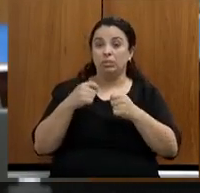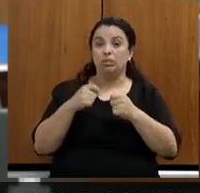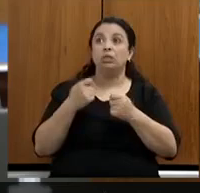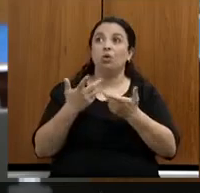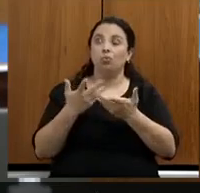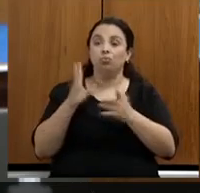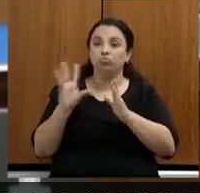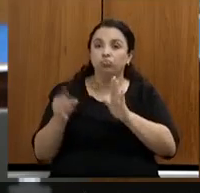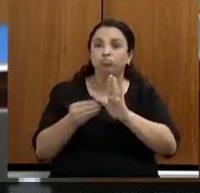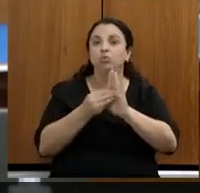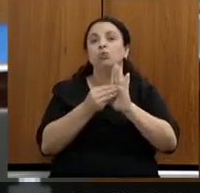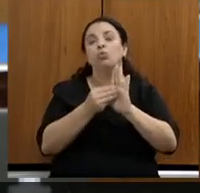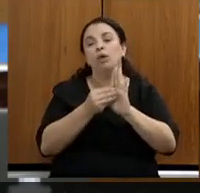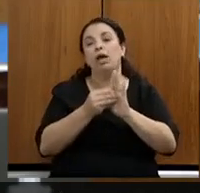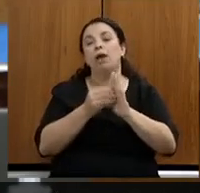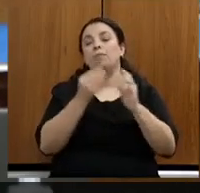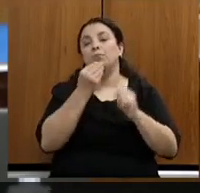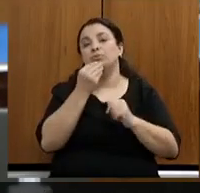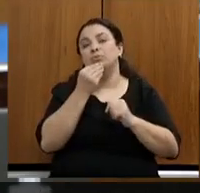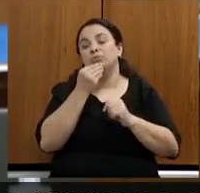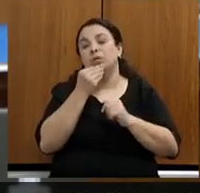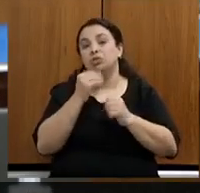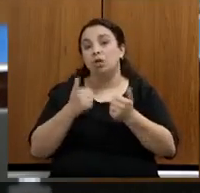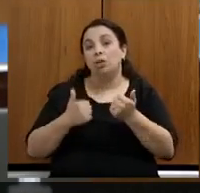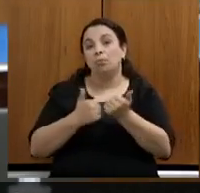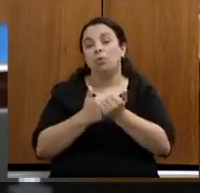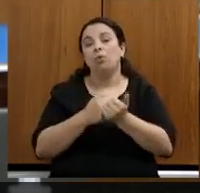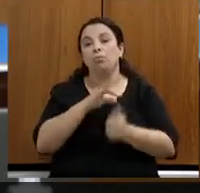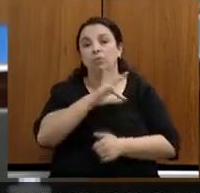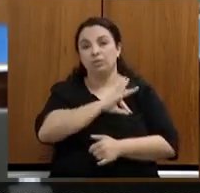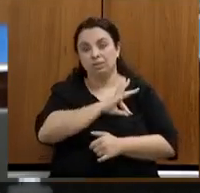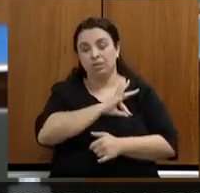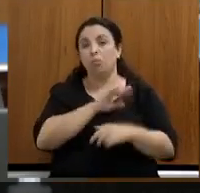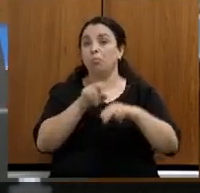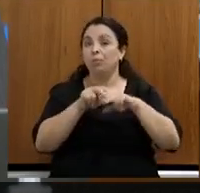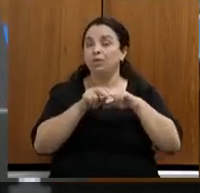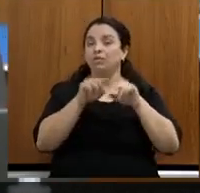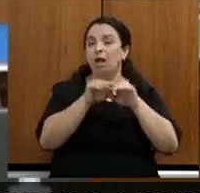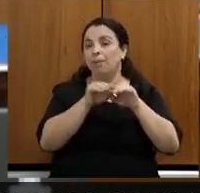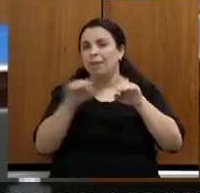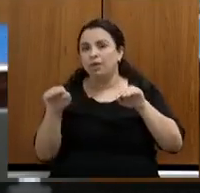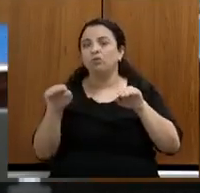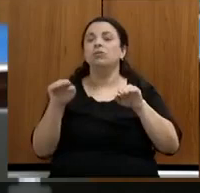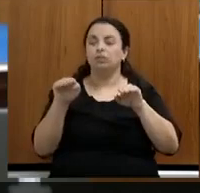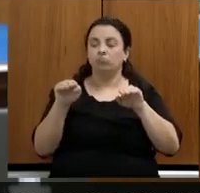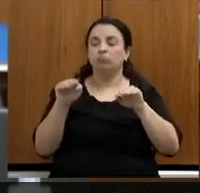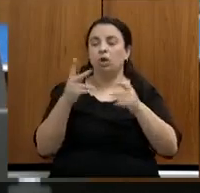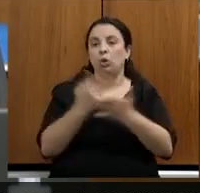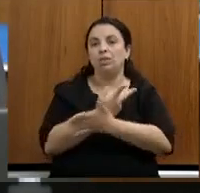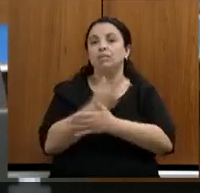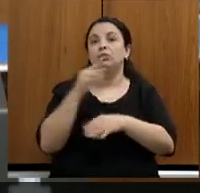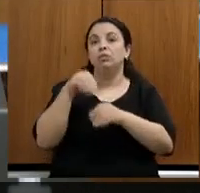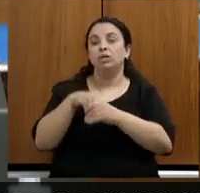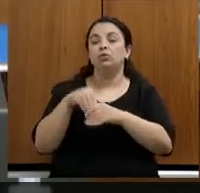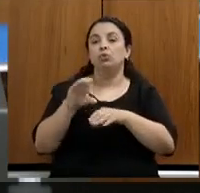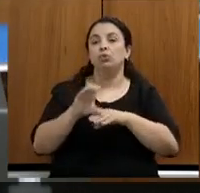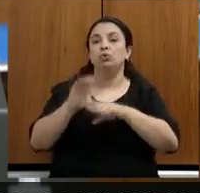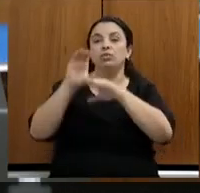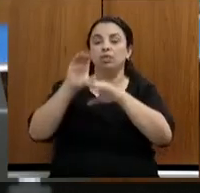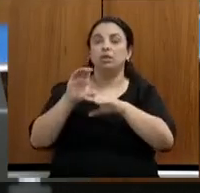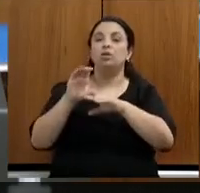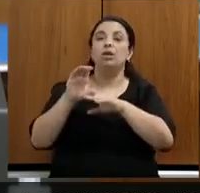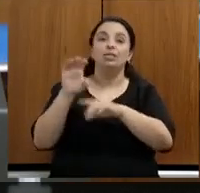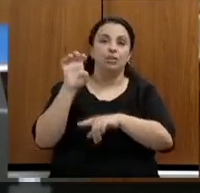possibilidade de apoio policial, por isso, a padronização foi feita agora no Conselho Estadual de Recursos Hídricos.